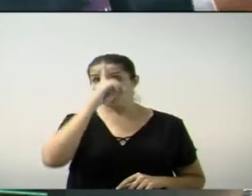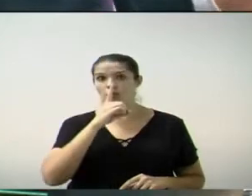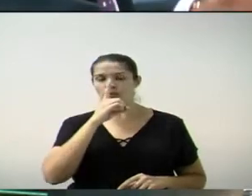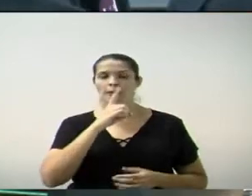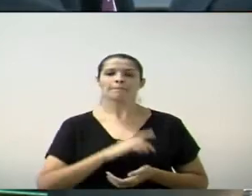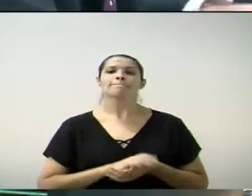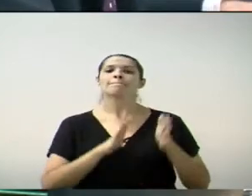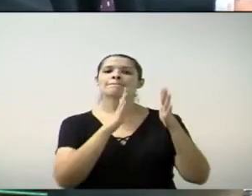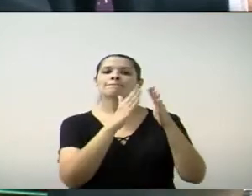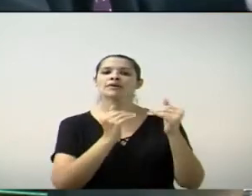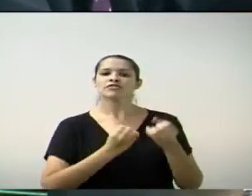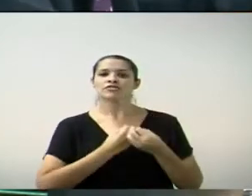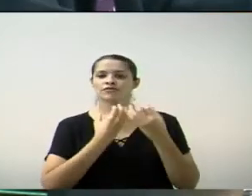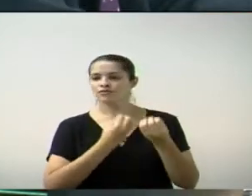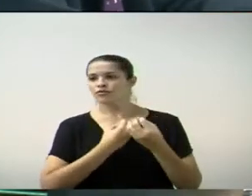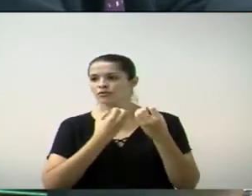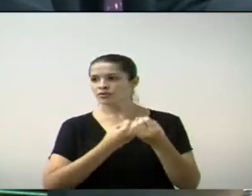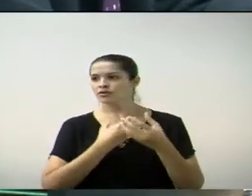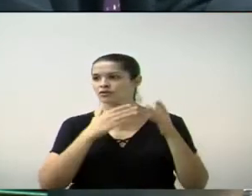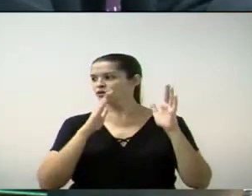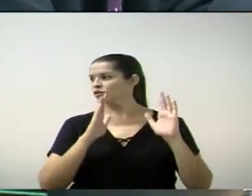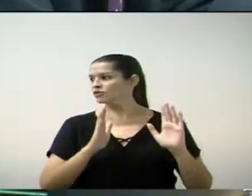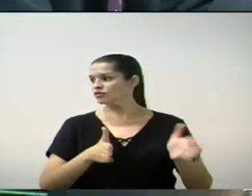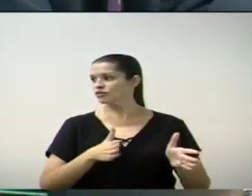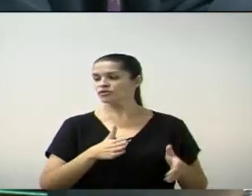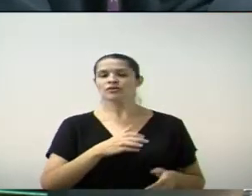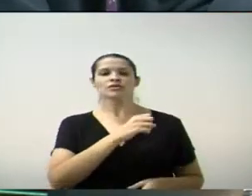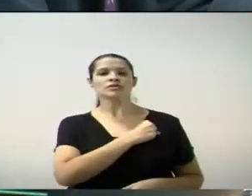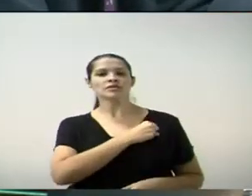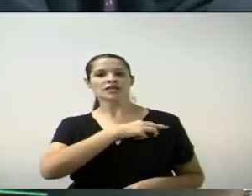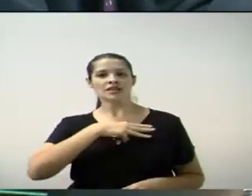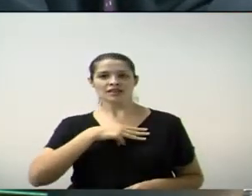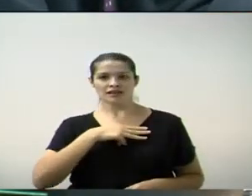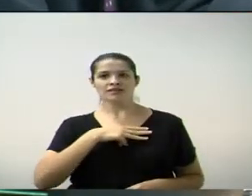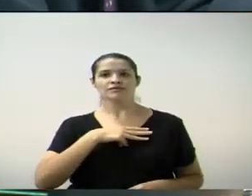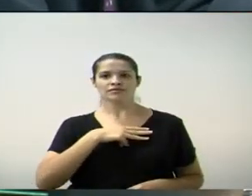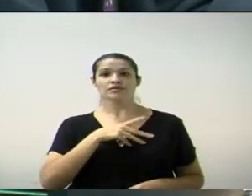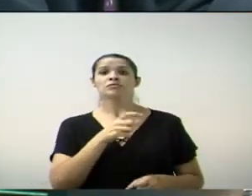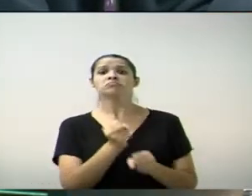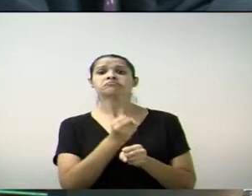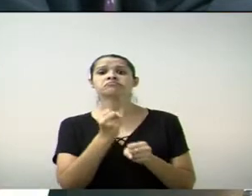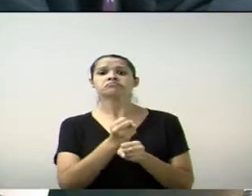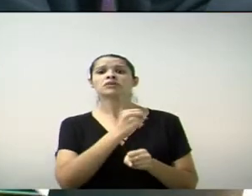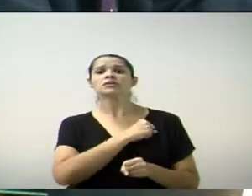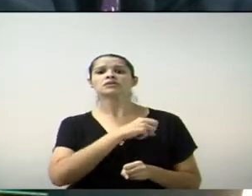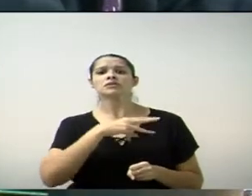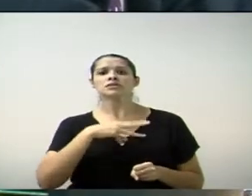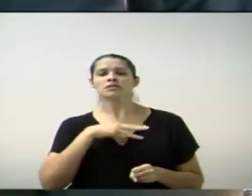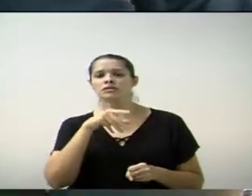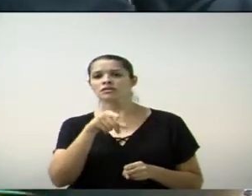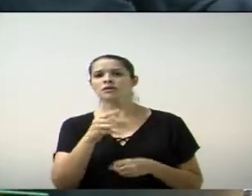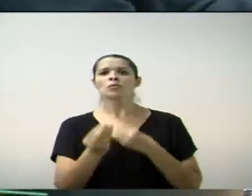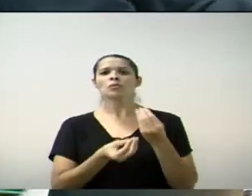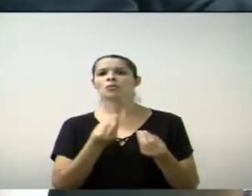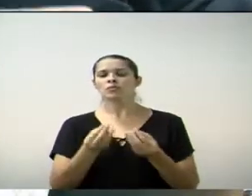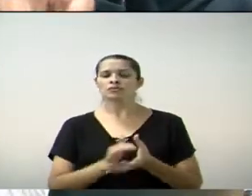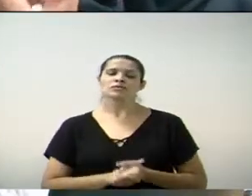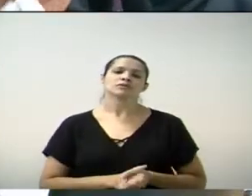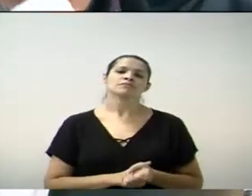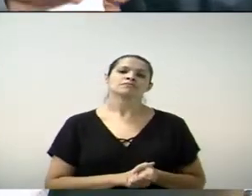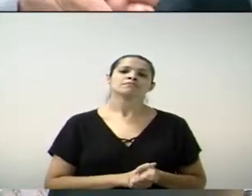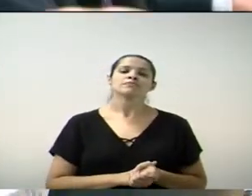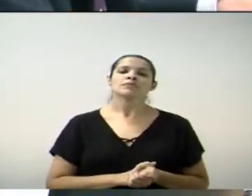requerendo informações do executivo quanto às obras do Senai, localizado na avenida Engenheiro Roberto Mangi. De número